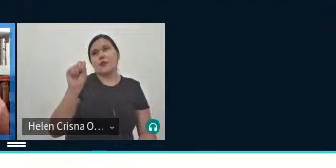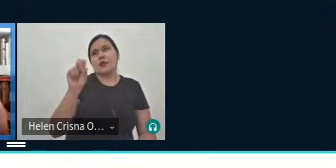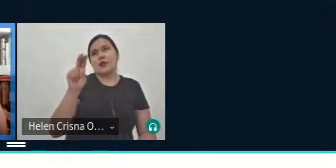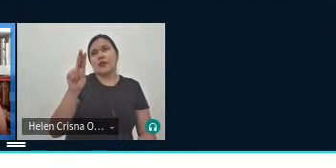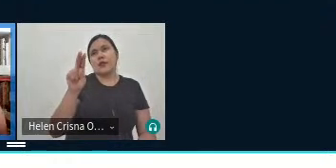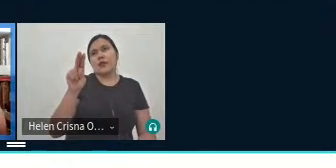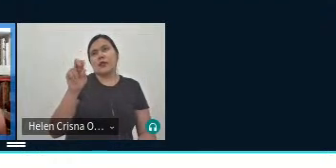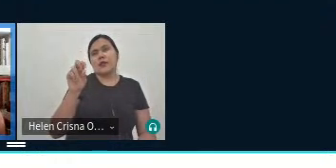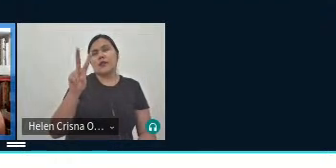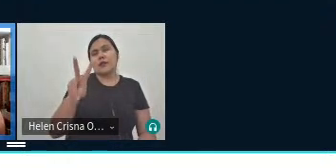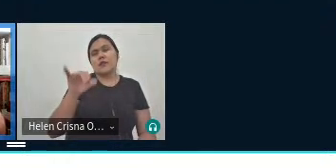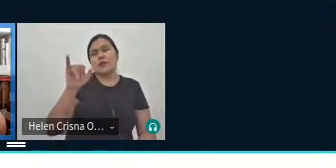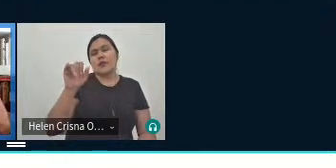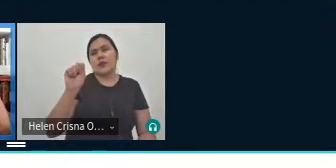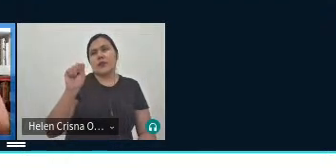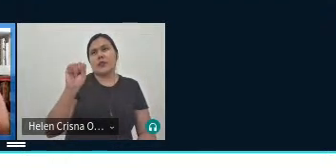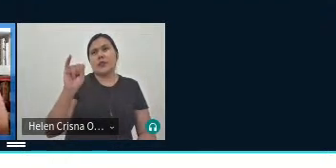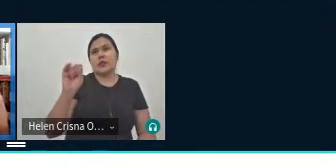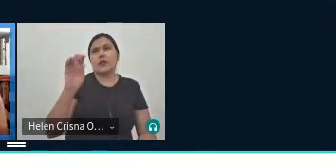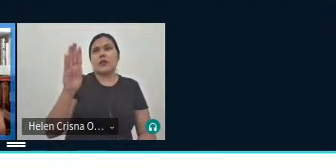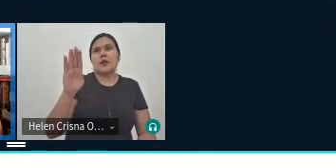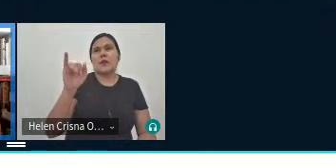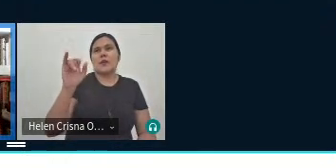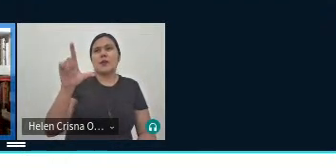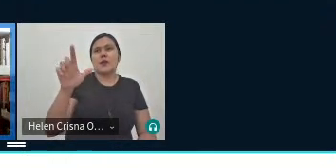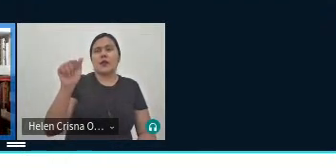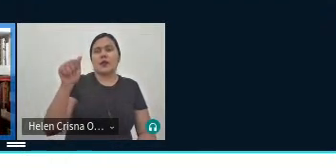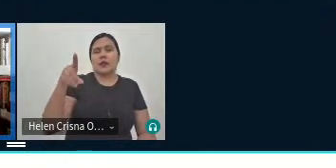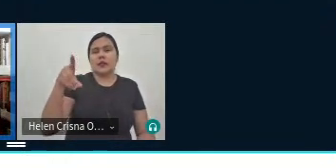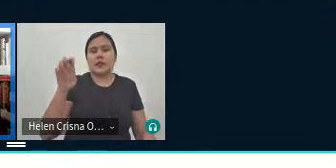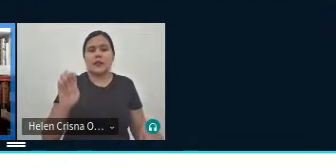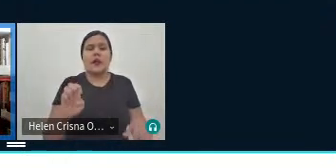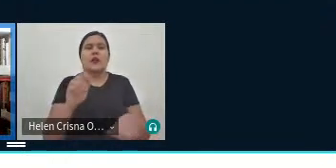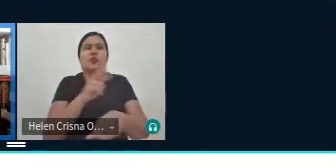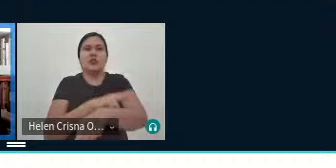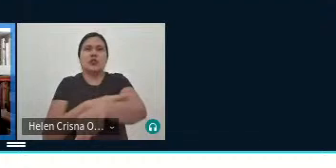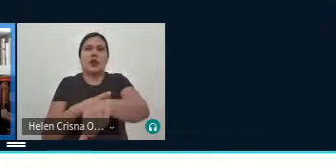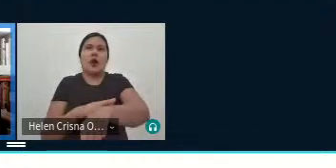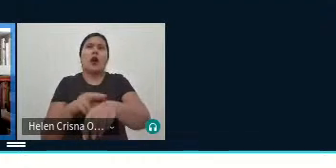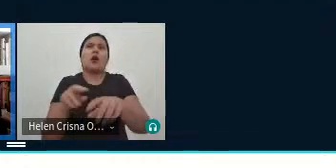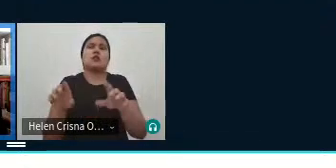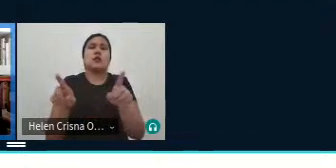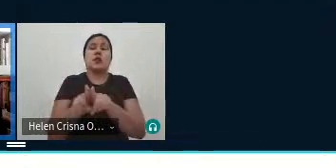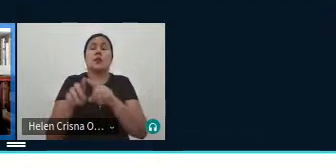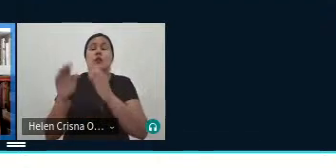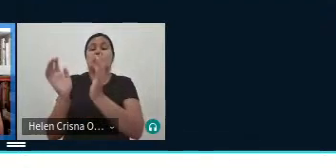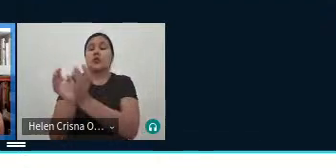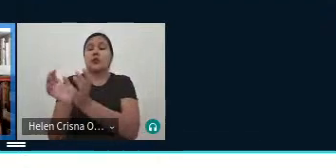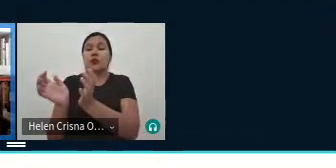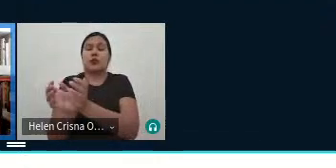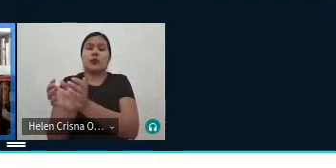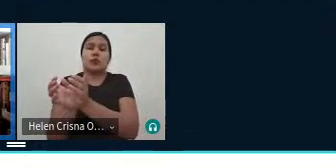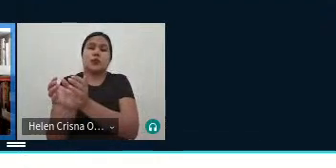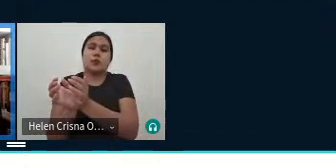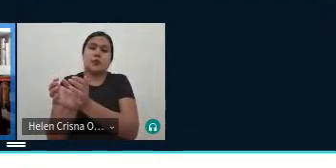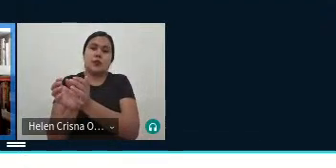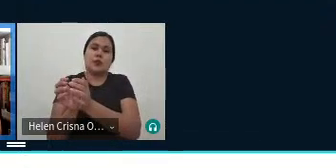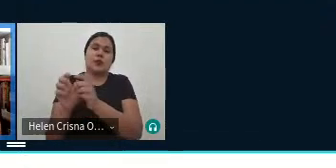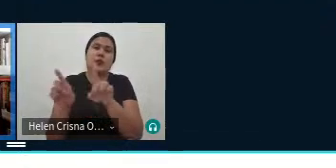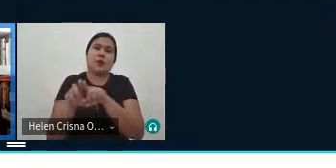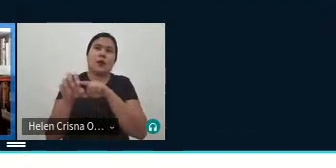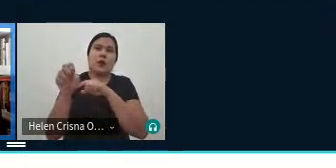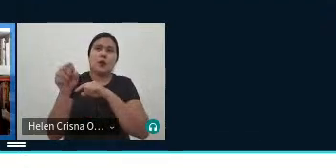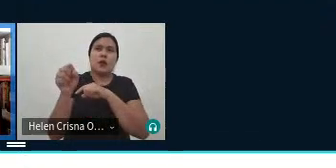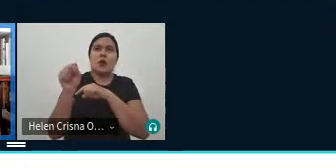de raça a visibilidade a opressão de classe a opressão na sexualidade